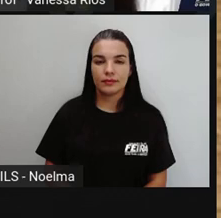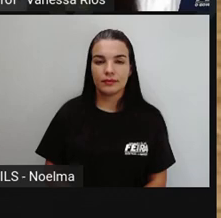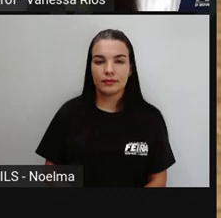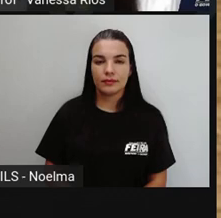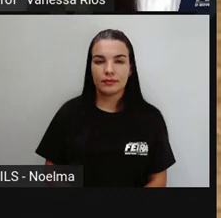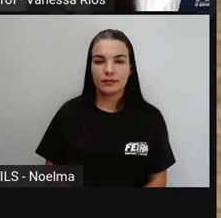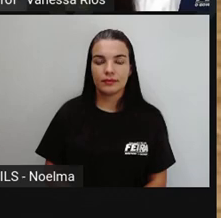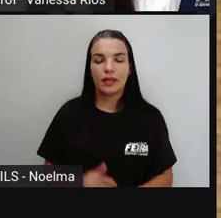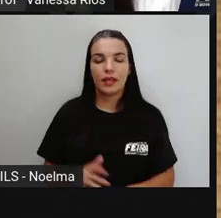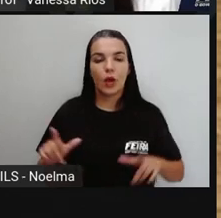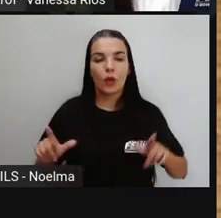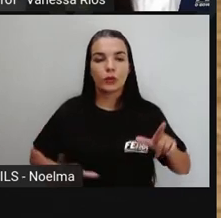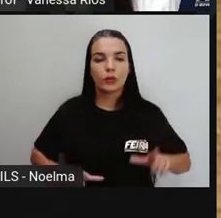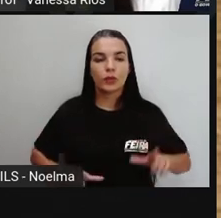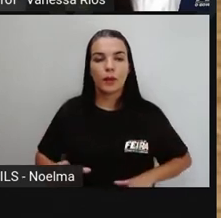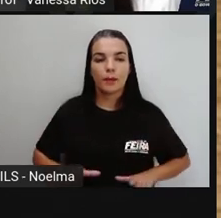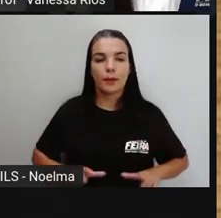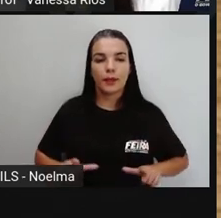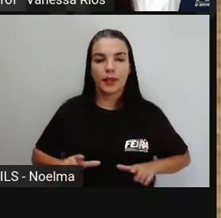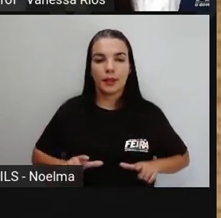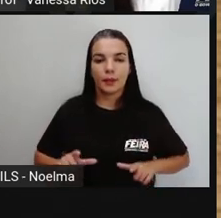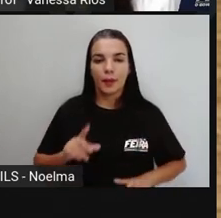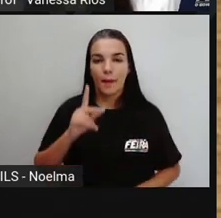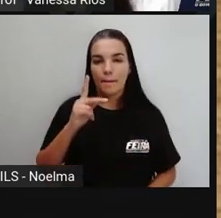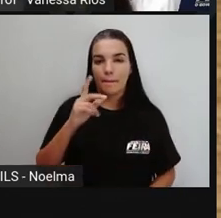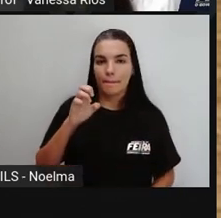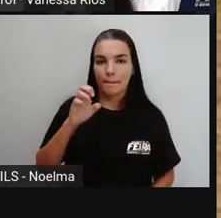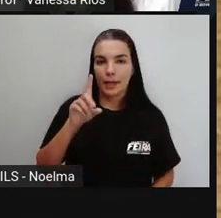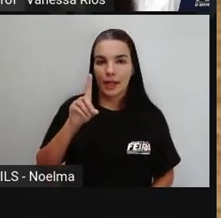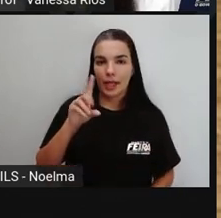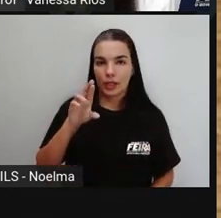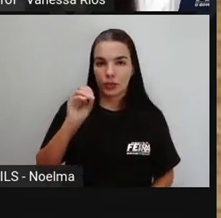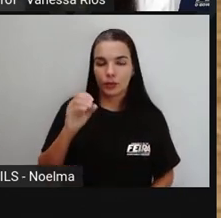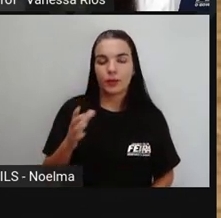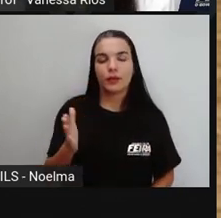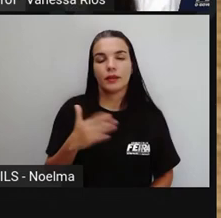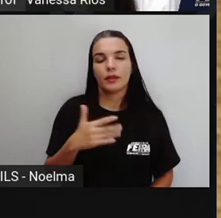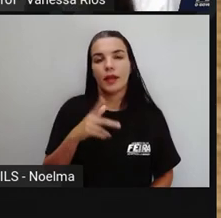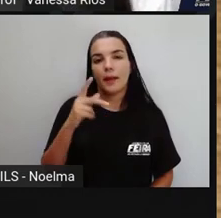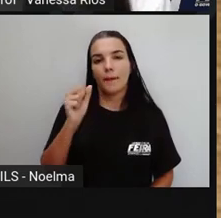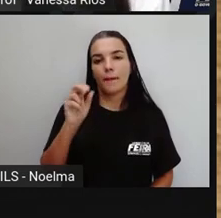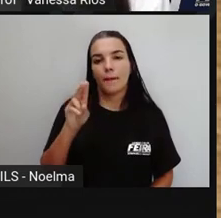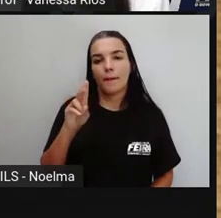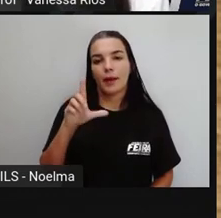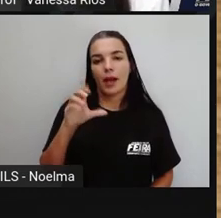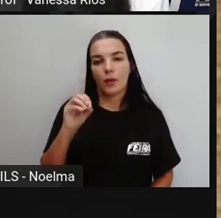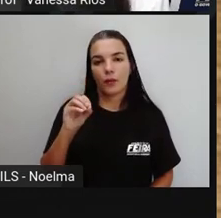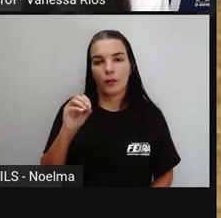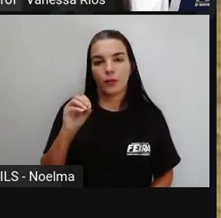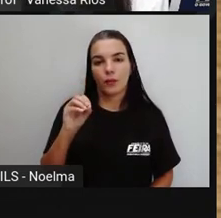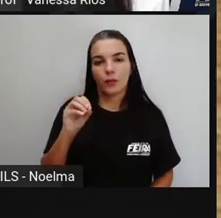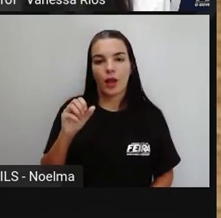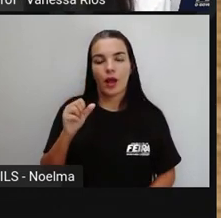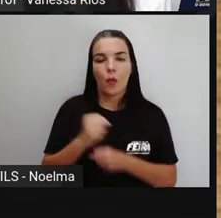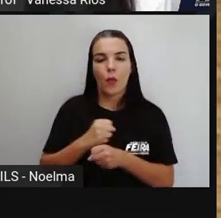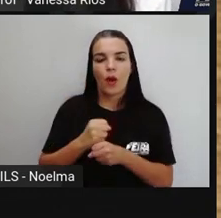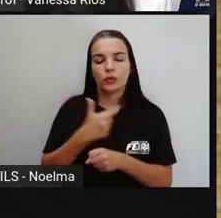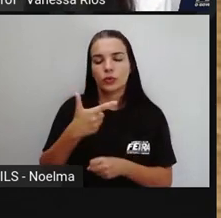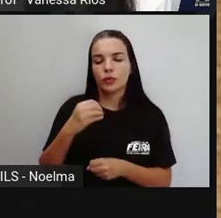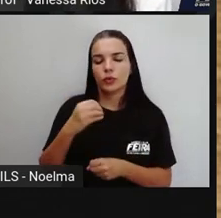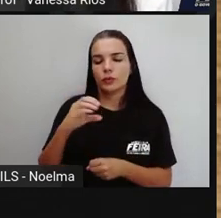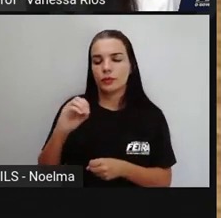Os primos Pedro e Paulo, no ano de 2015,